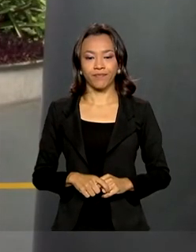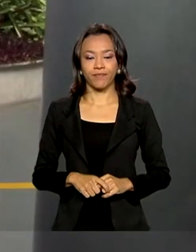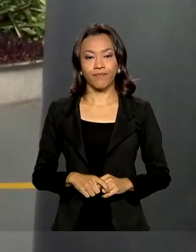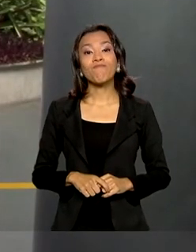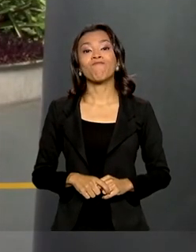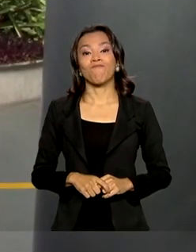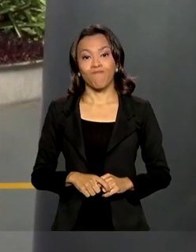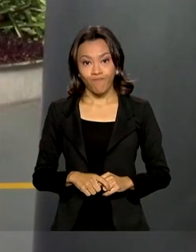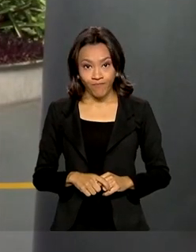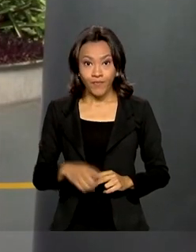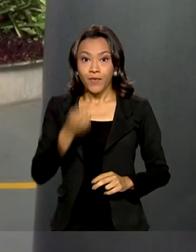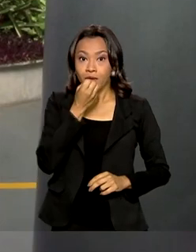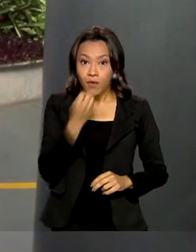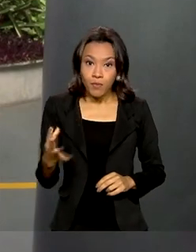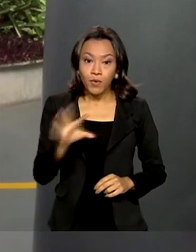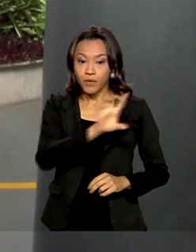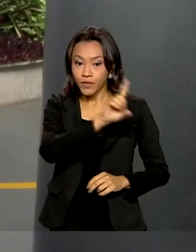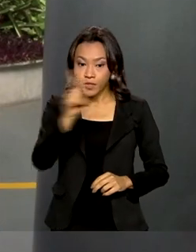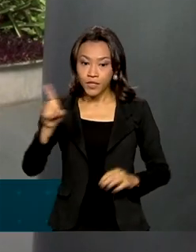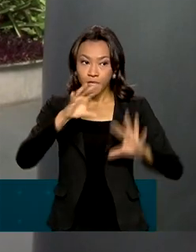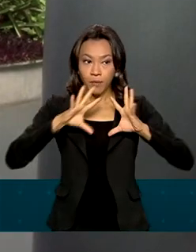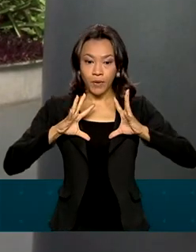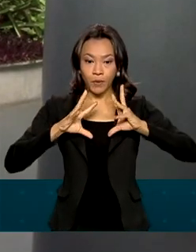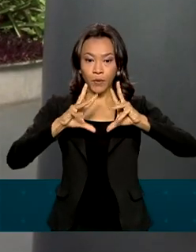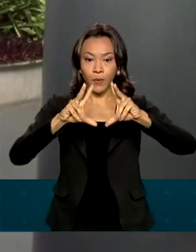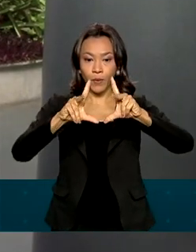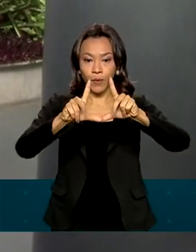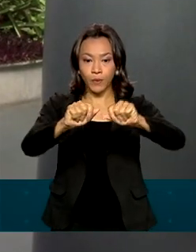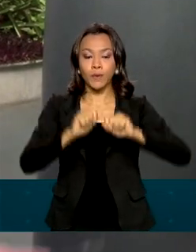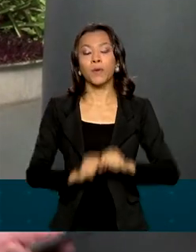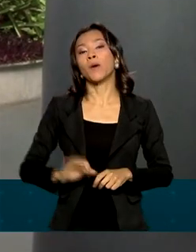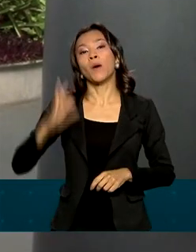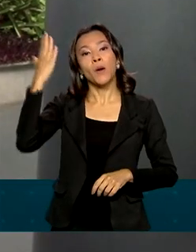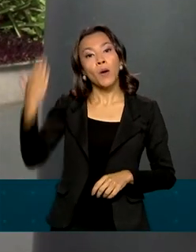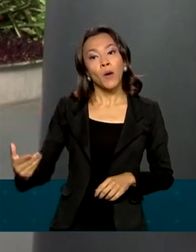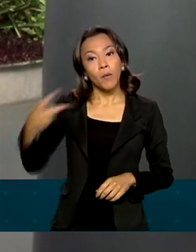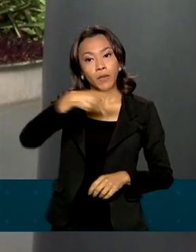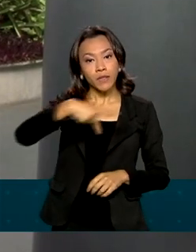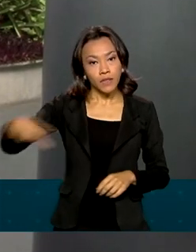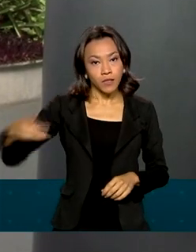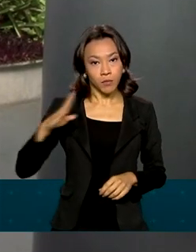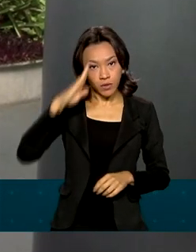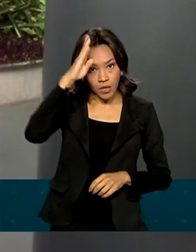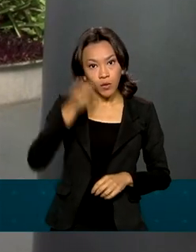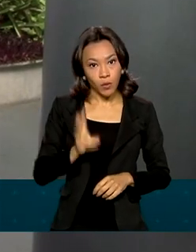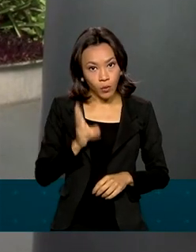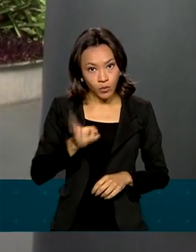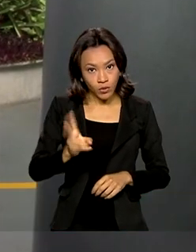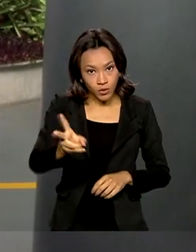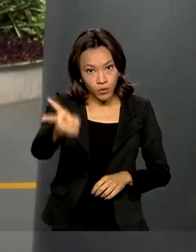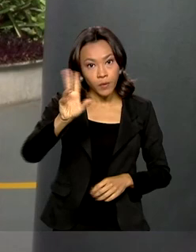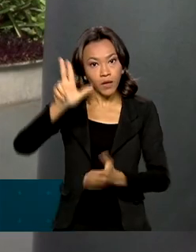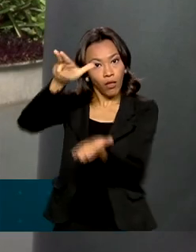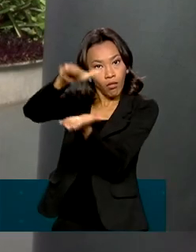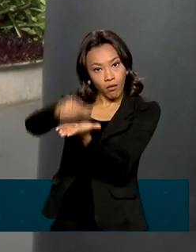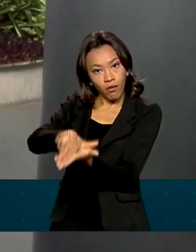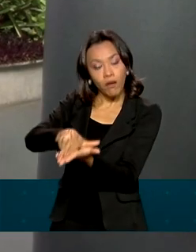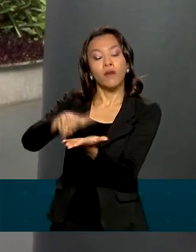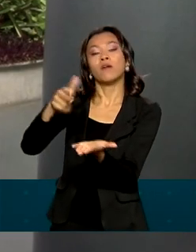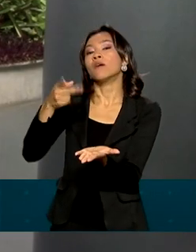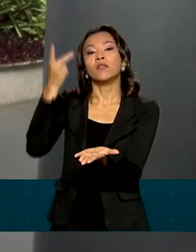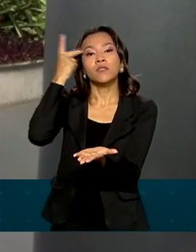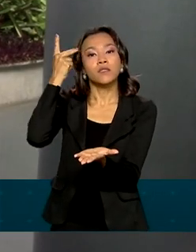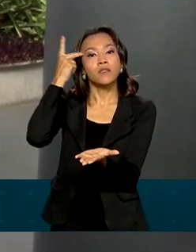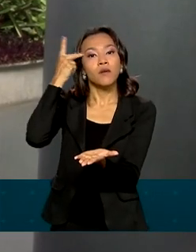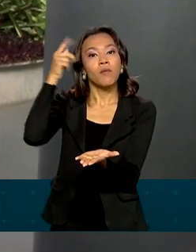Bom dia, Luciana, bom dia para você, bom dia para todo mundo. presidente Jair Bolsonaro continua internado aqui no Hospital Vila Nova Estar, que fica na zona